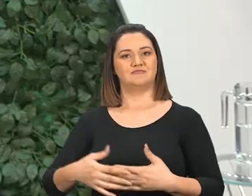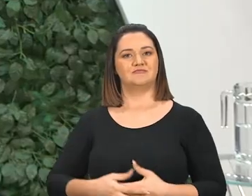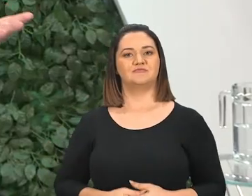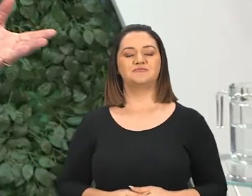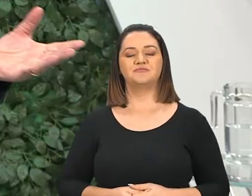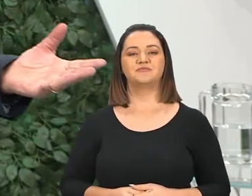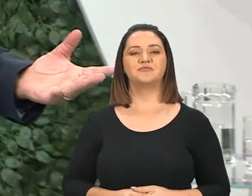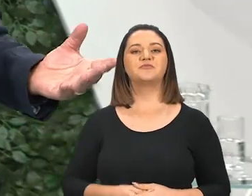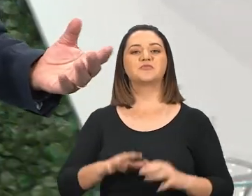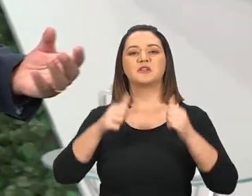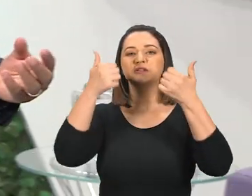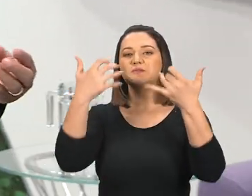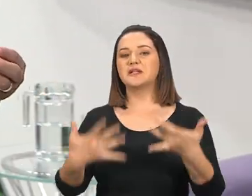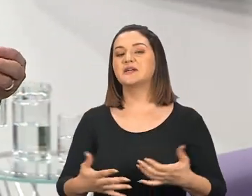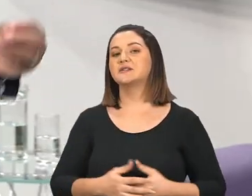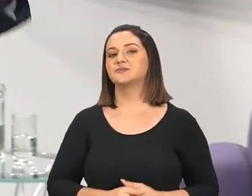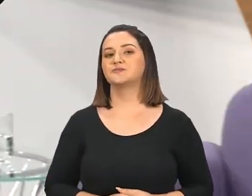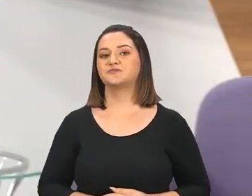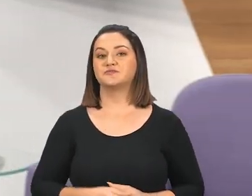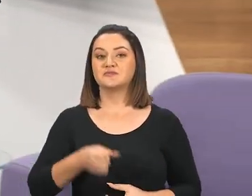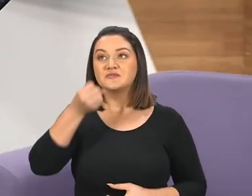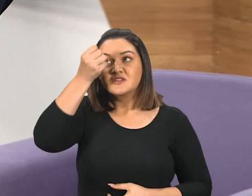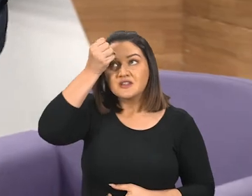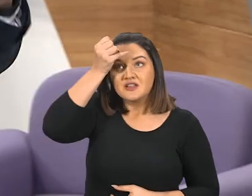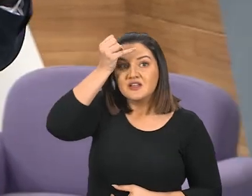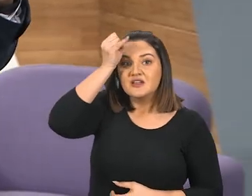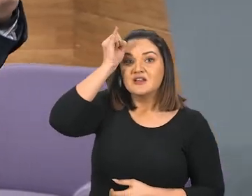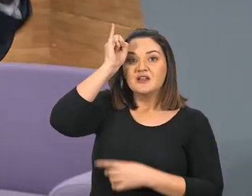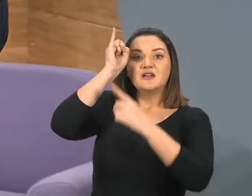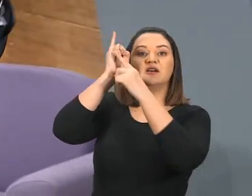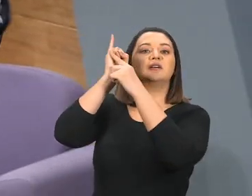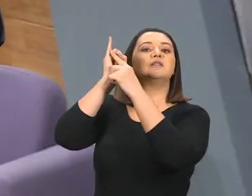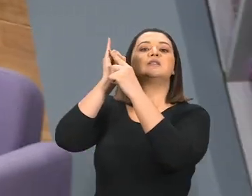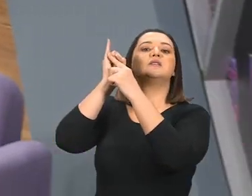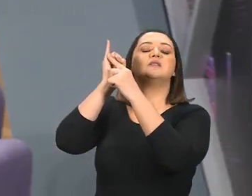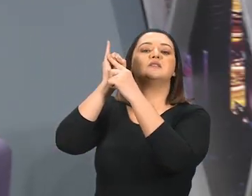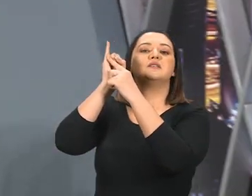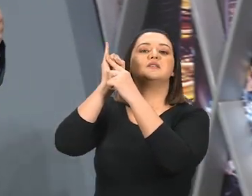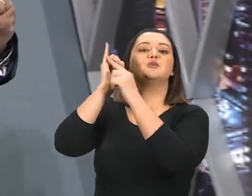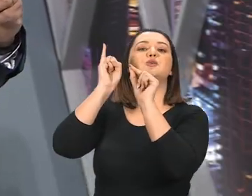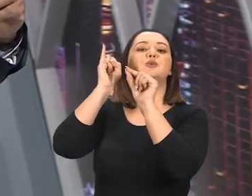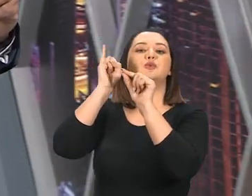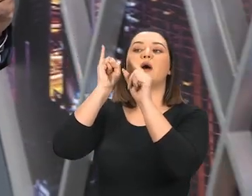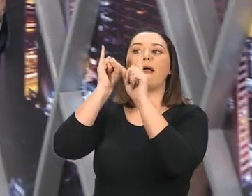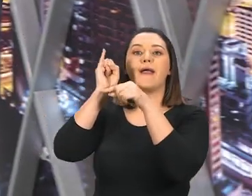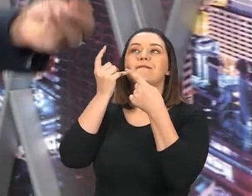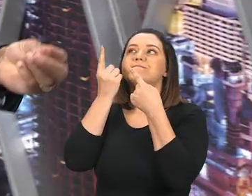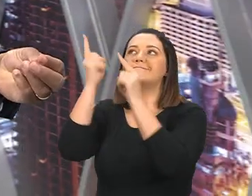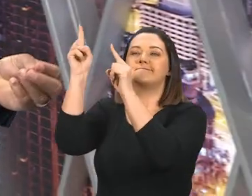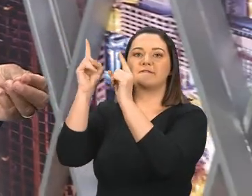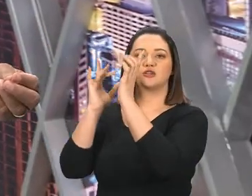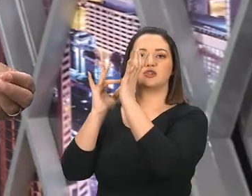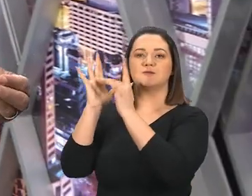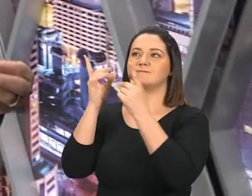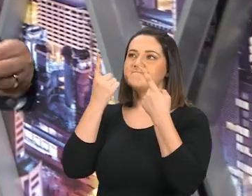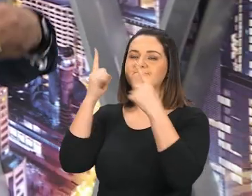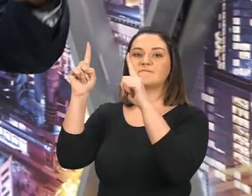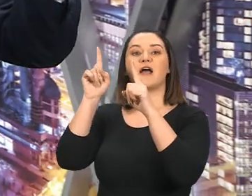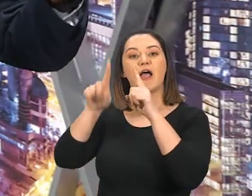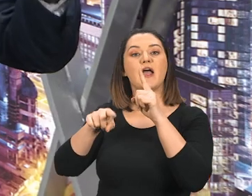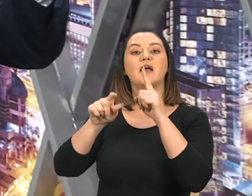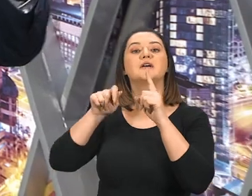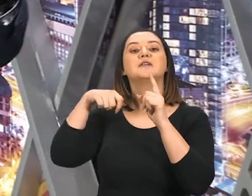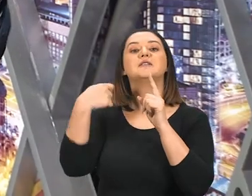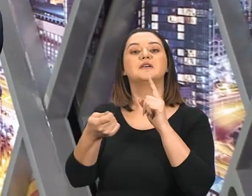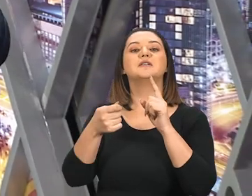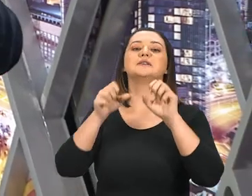Em outras palavras, Esse chifre pequeno, Essa ponta pequena, Que é o anticristo, Que é